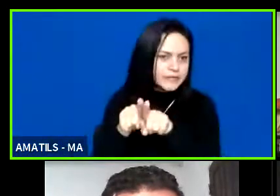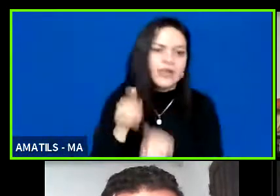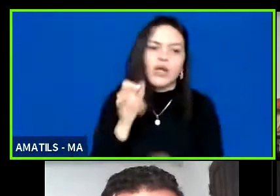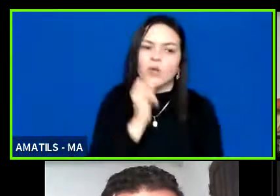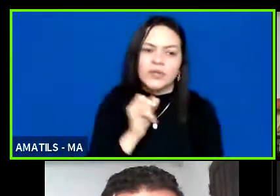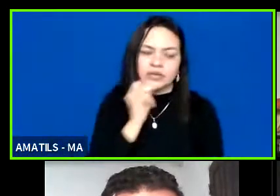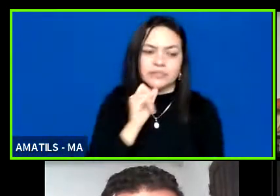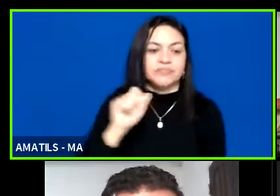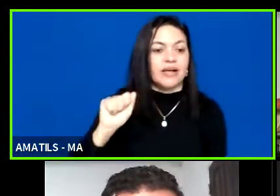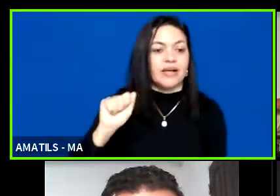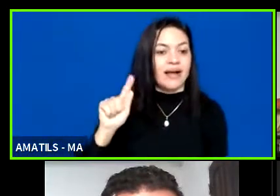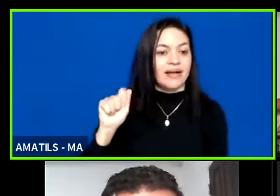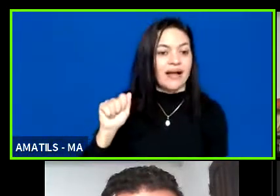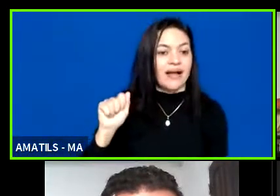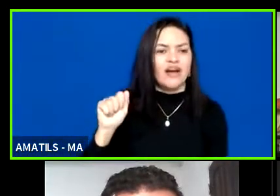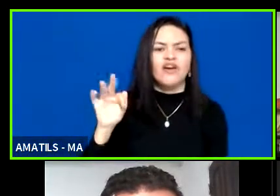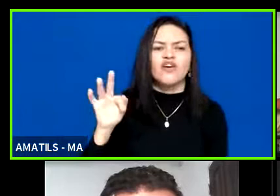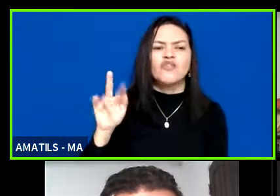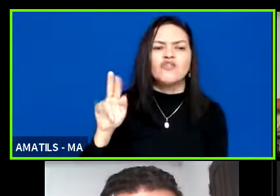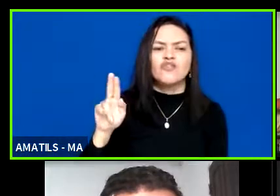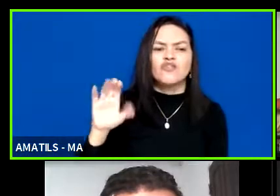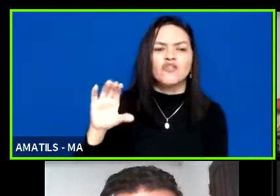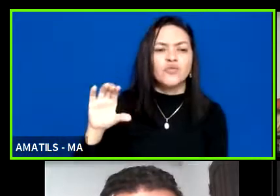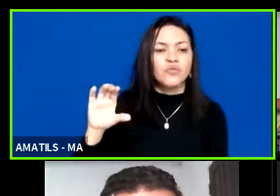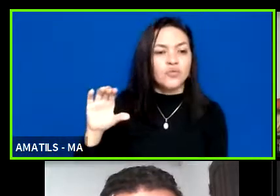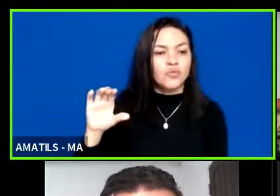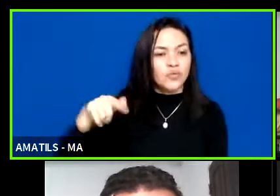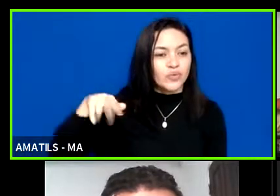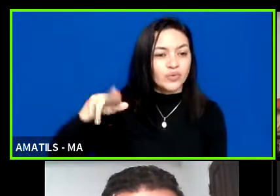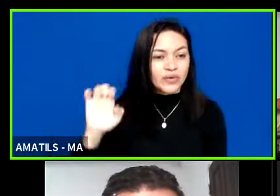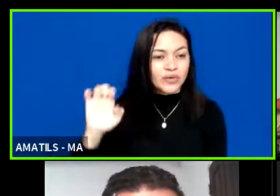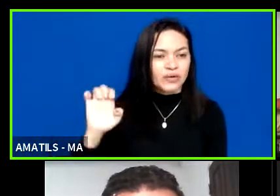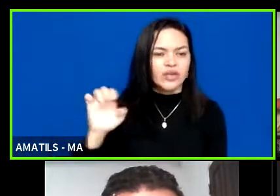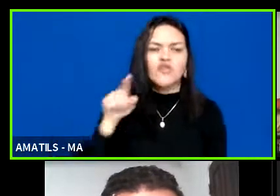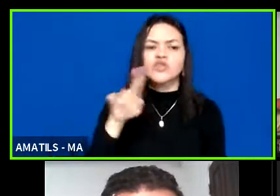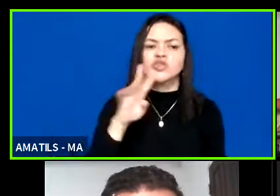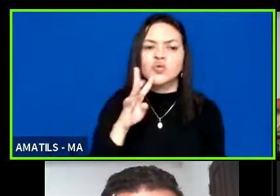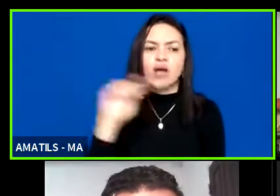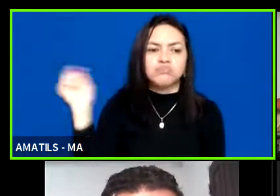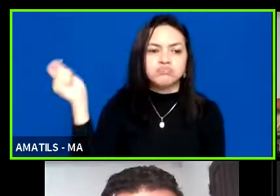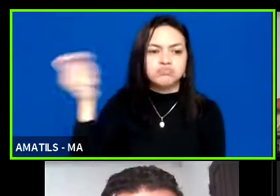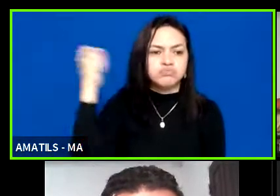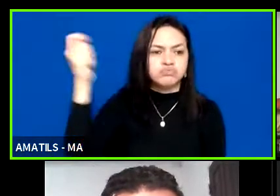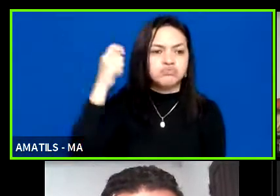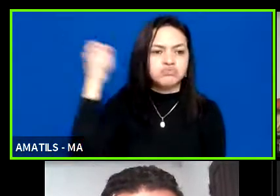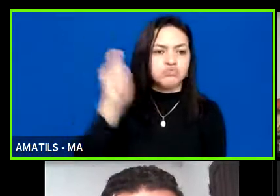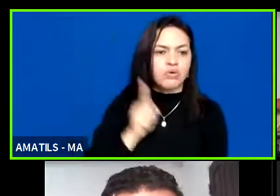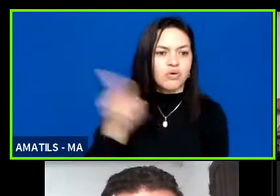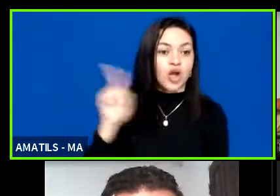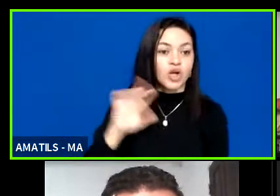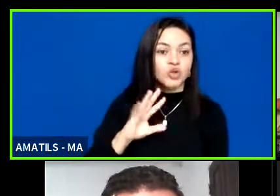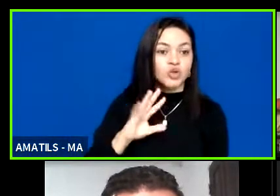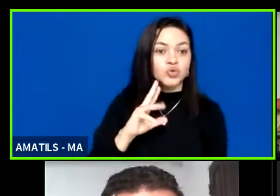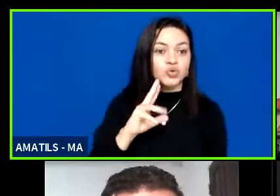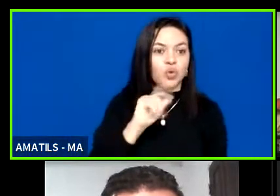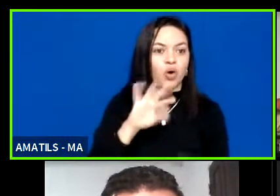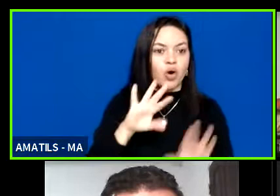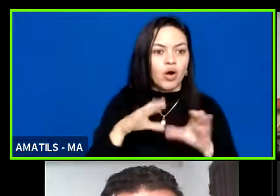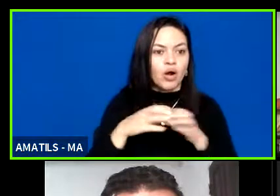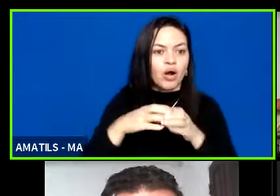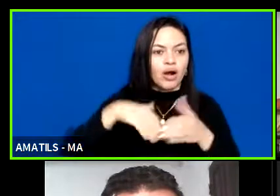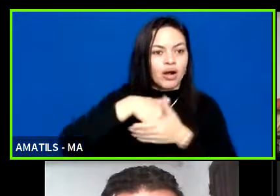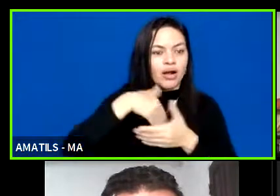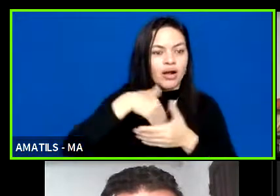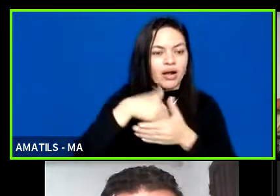a Agafuc, que vocês devem conhecer, lá do Rio Grande do Sul, onde estão praticamente todos os atletas da Seleção Brasileira de Futebol de 5,